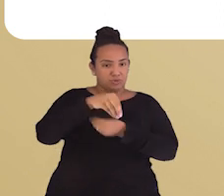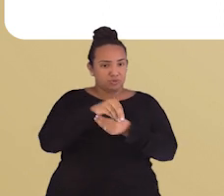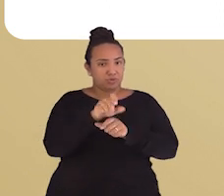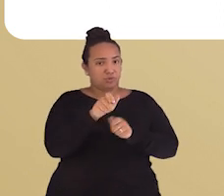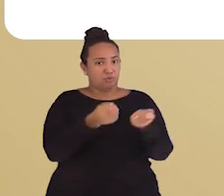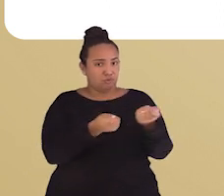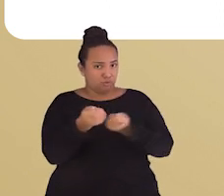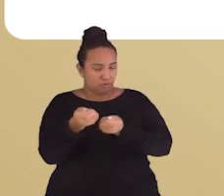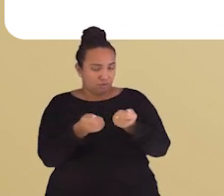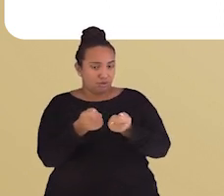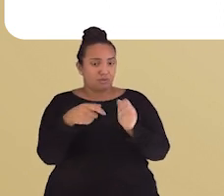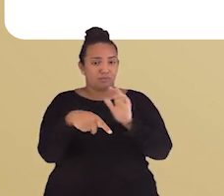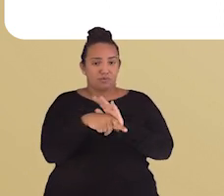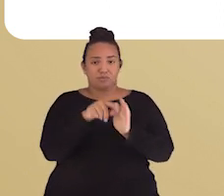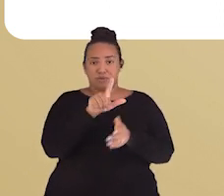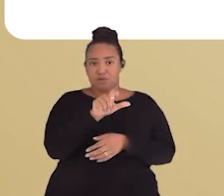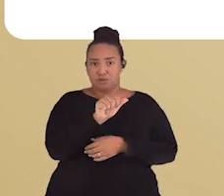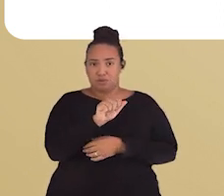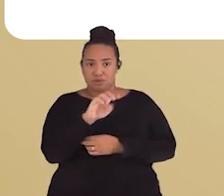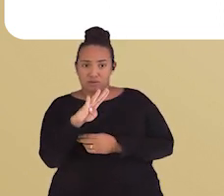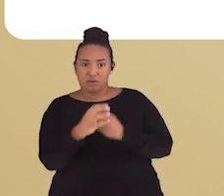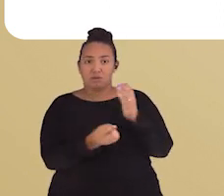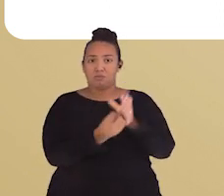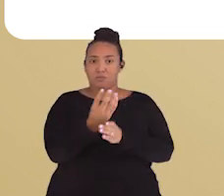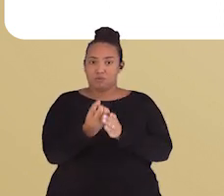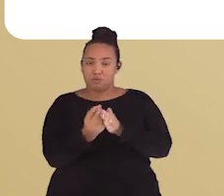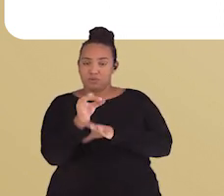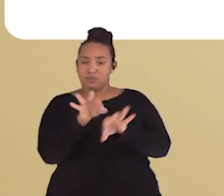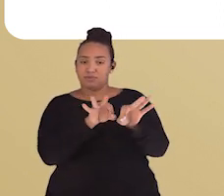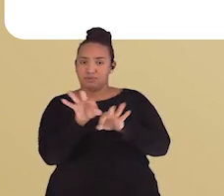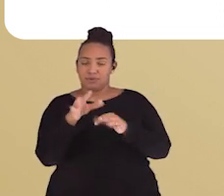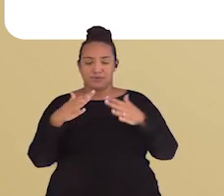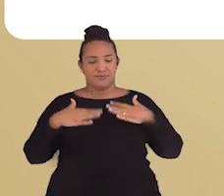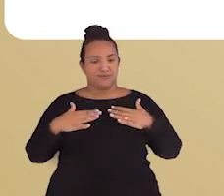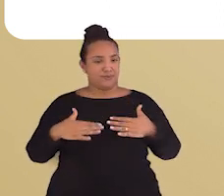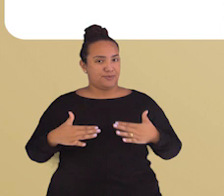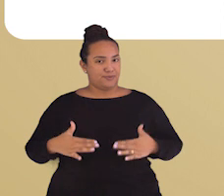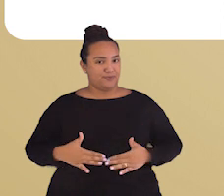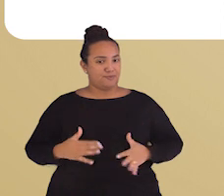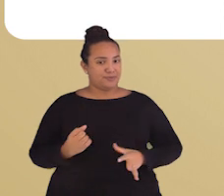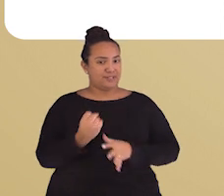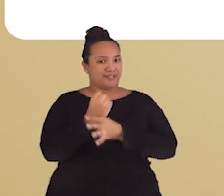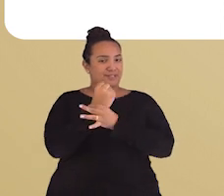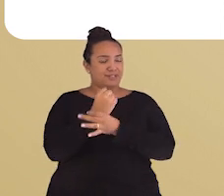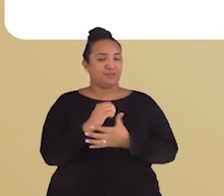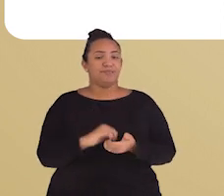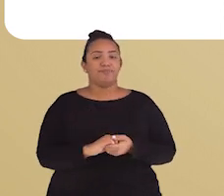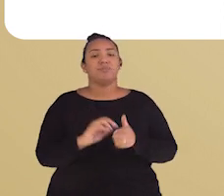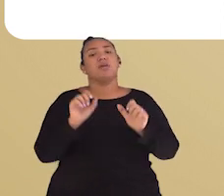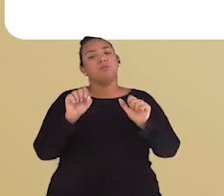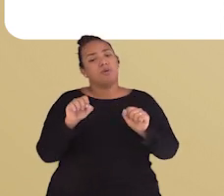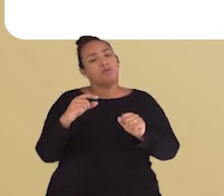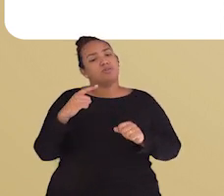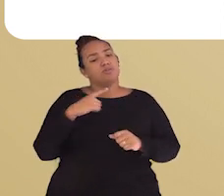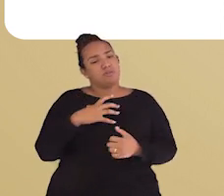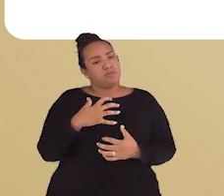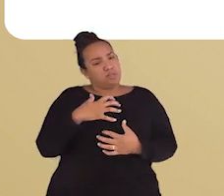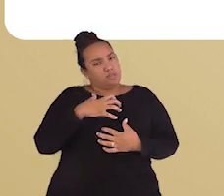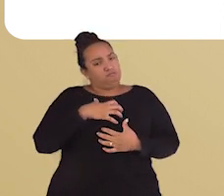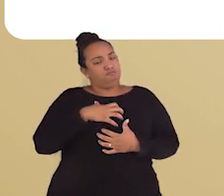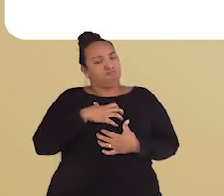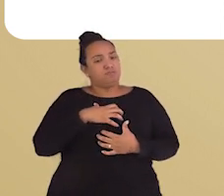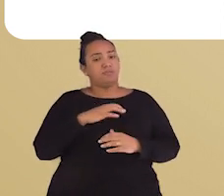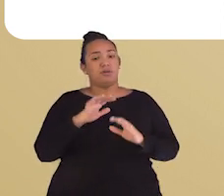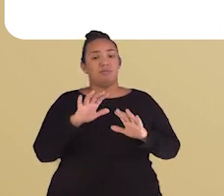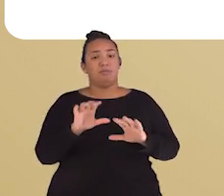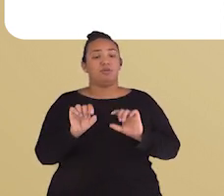mistura controlada criada em laboratório é projetada para nos manter seguros. Existe sempre a chance de uma reação adversa aos ingredientes de uma vacina,